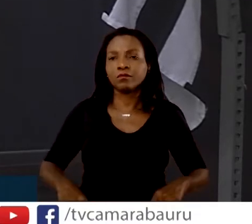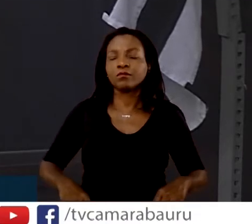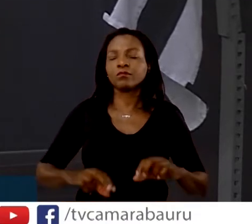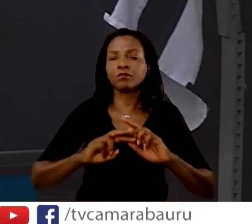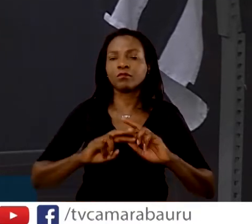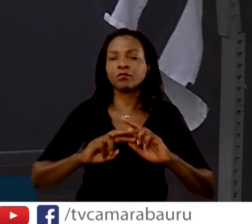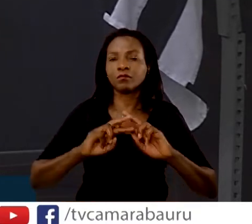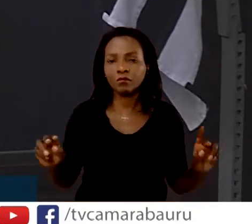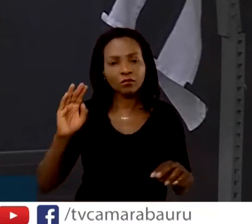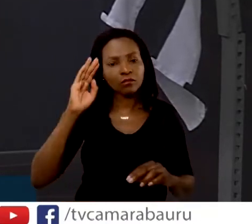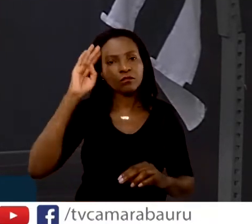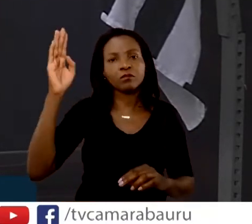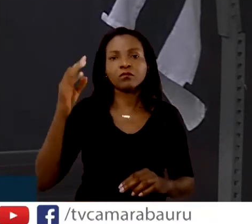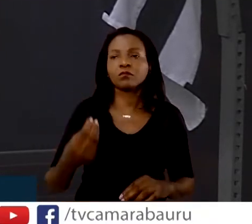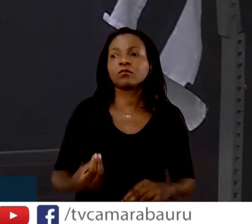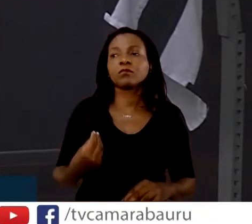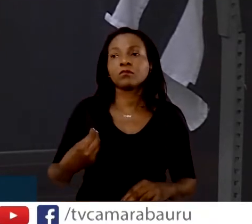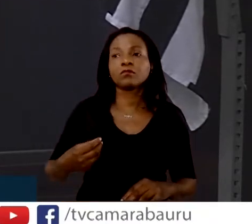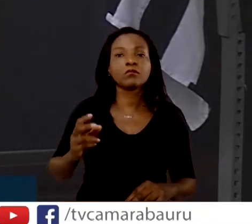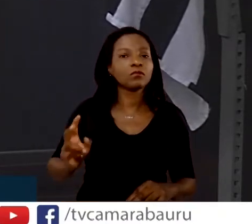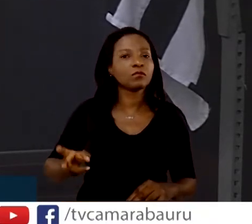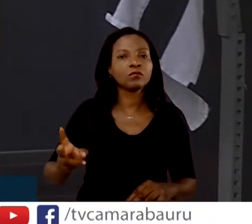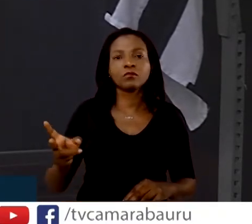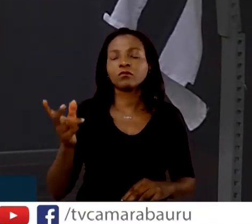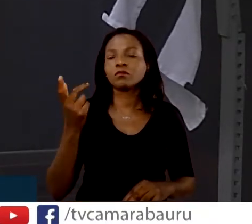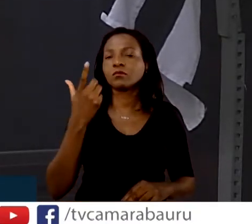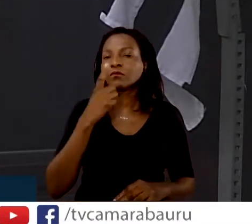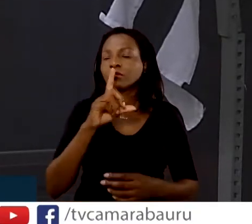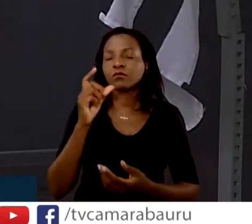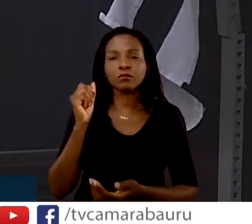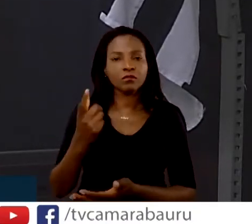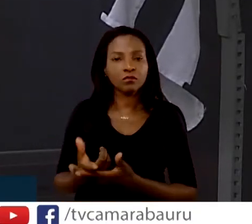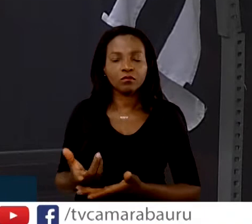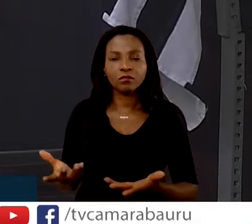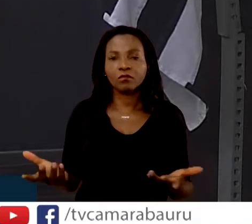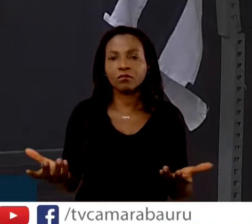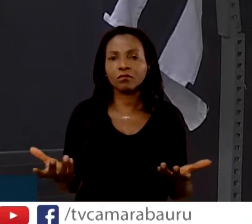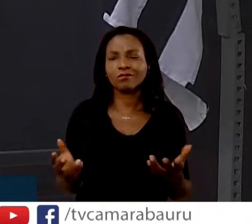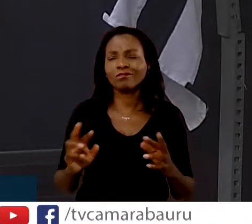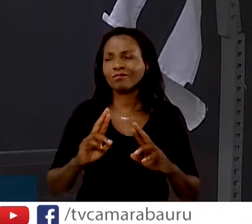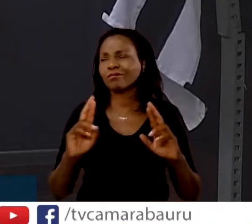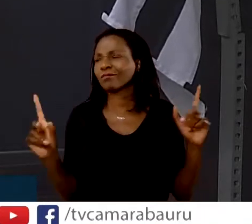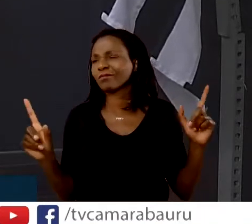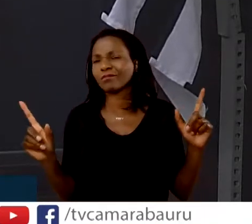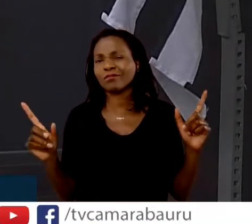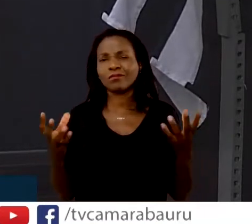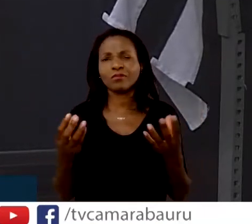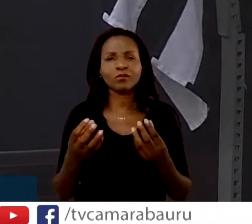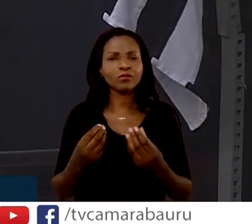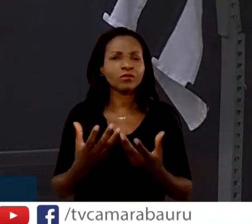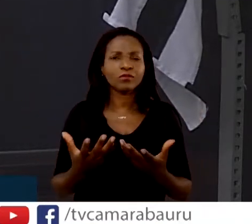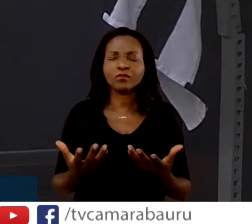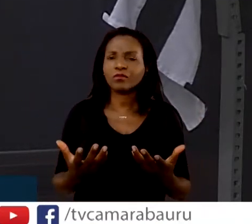sobrevivência por parte do alimento. Então, quer dizer, é um disparate, é uma gestão